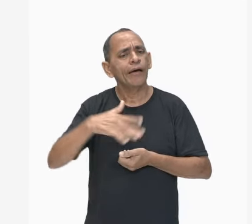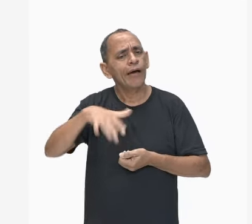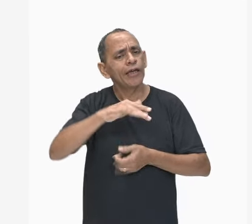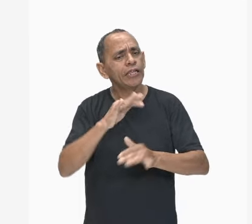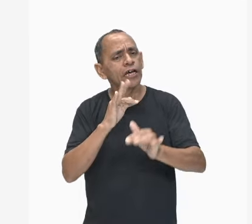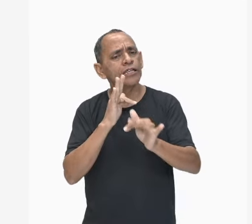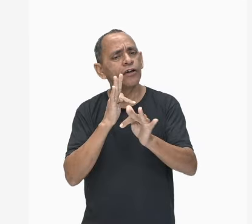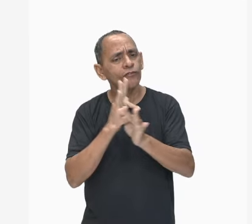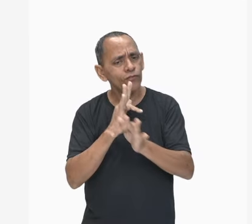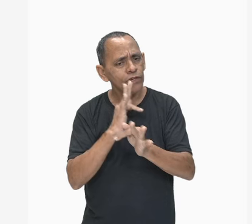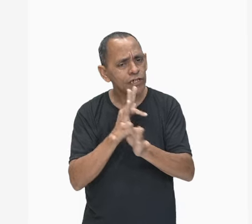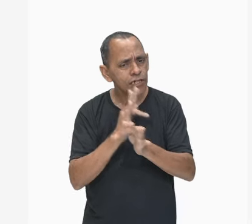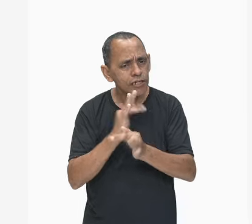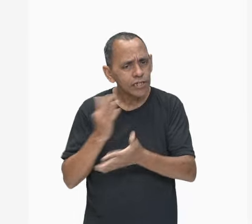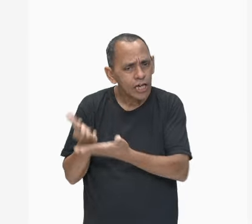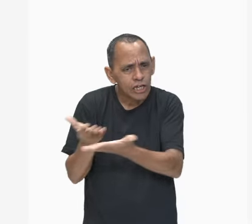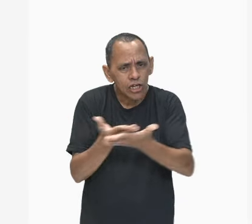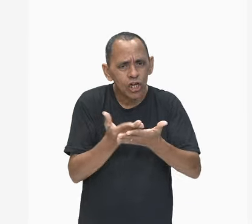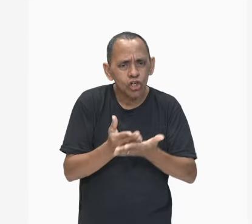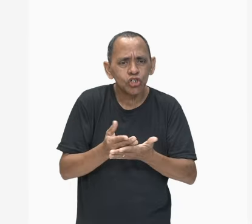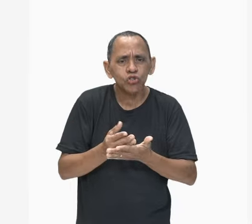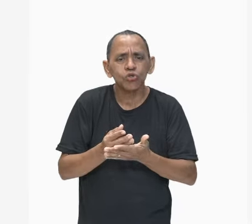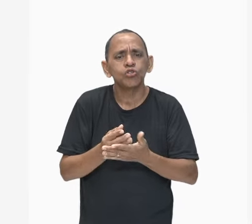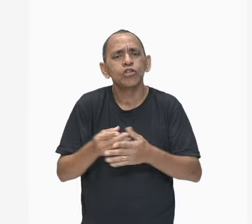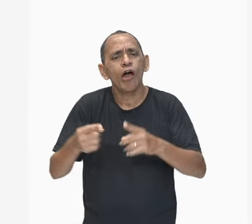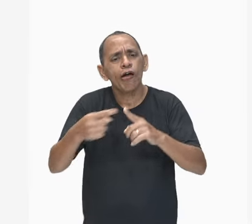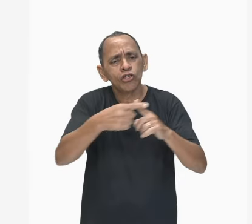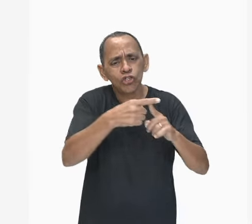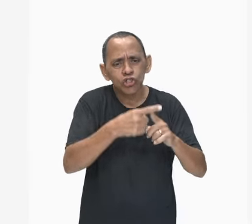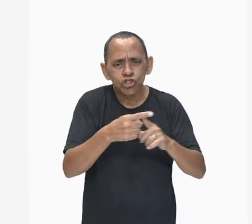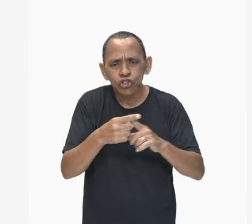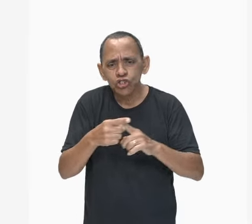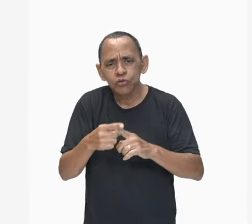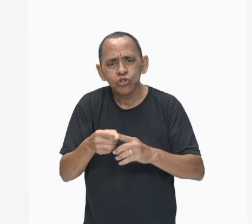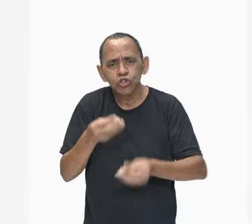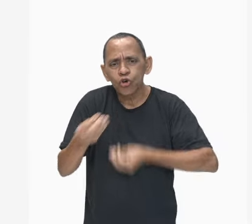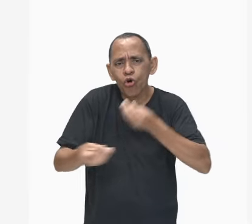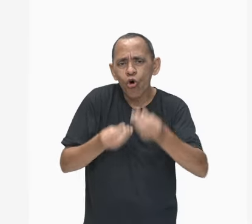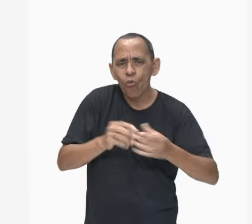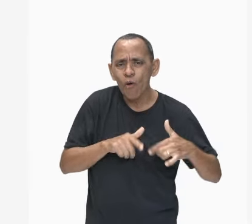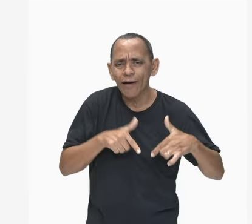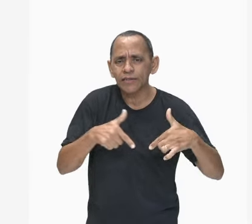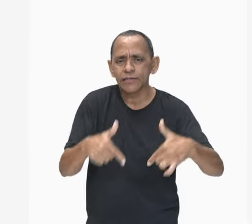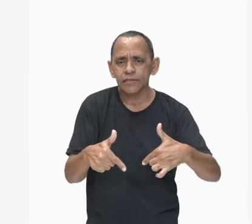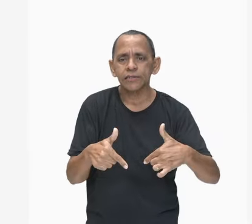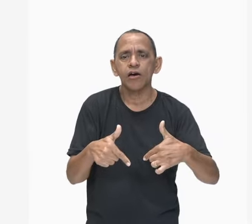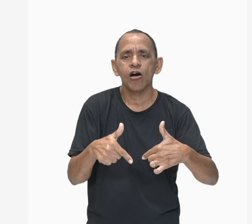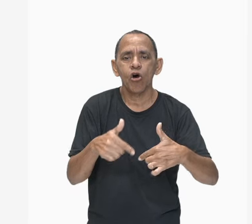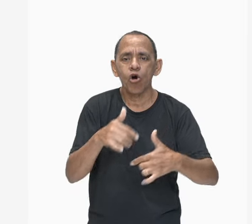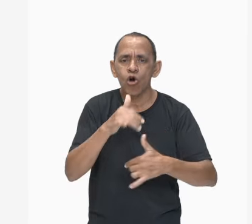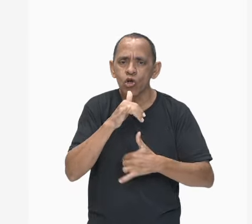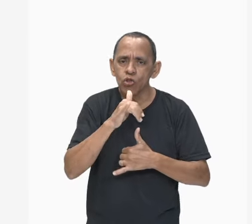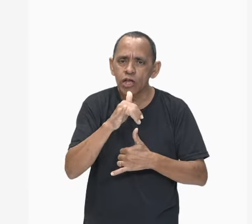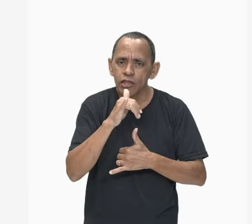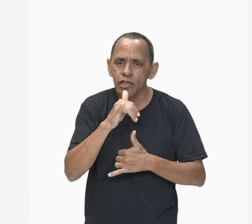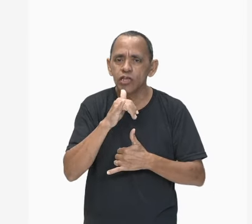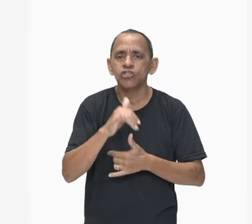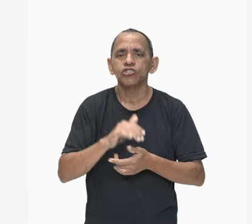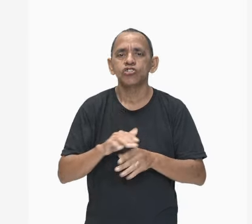estuda as propriedades e o comportamento das cargas elétricas em repouso.